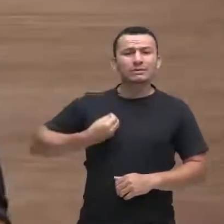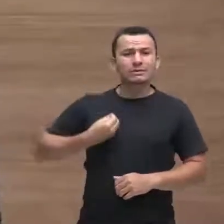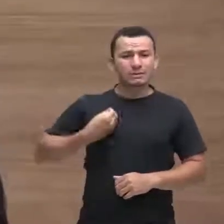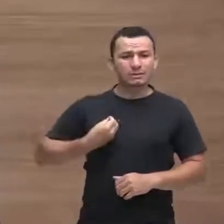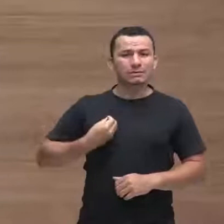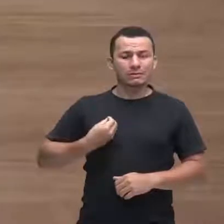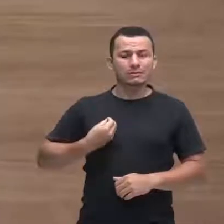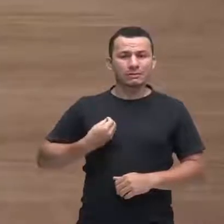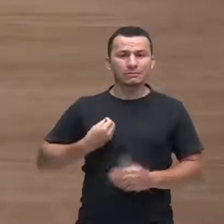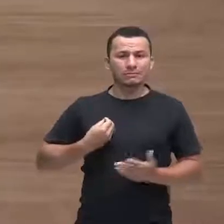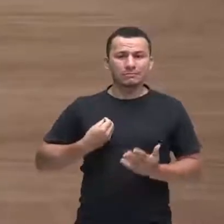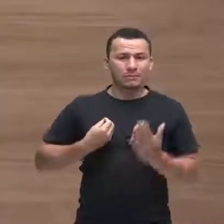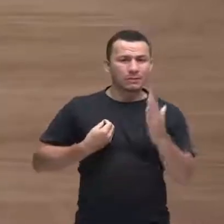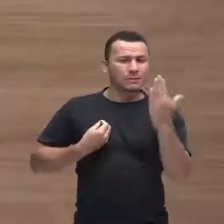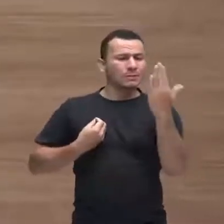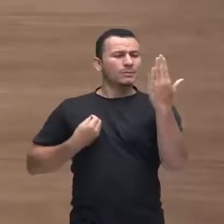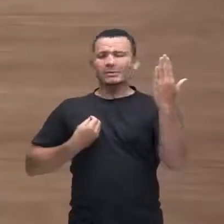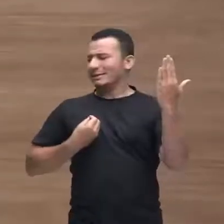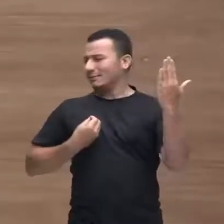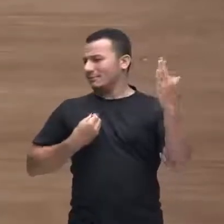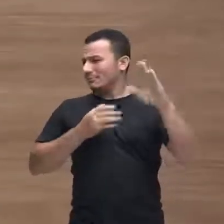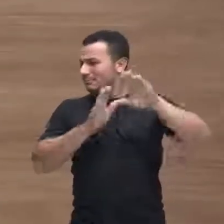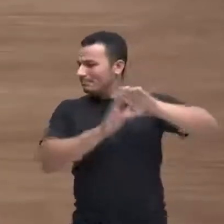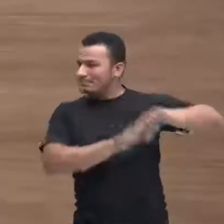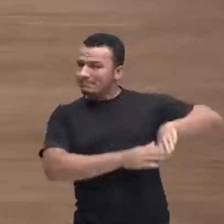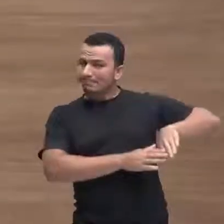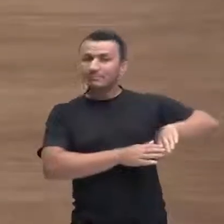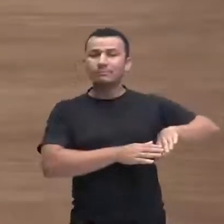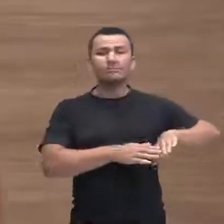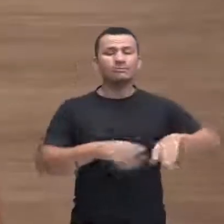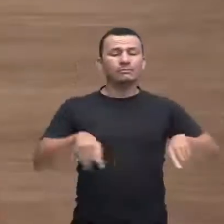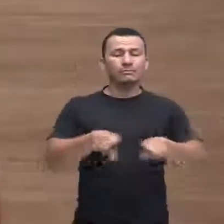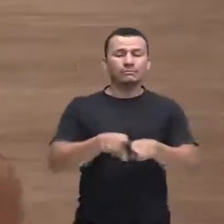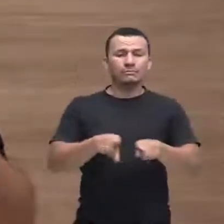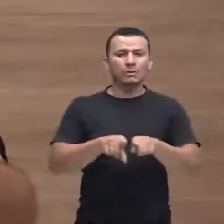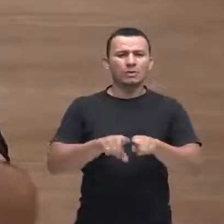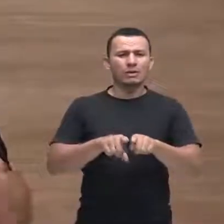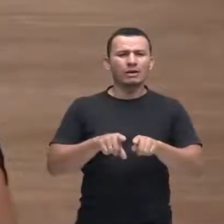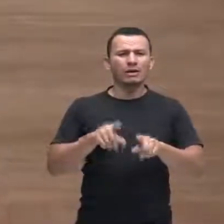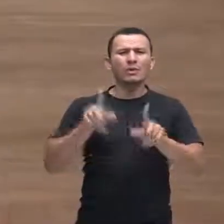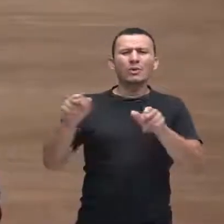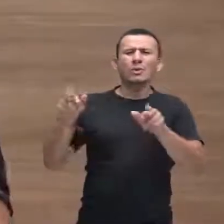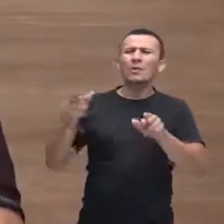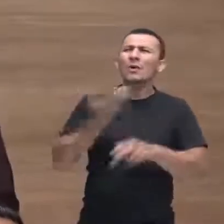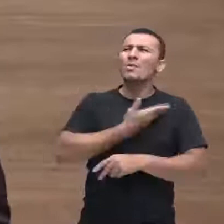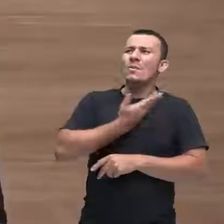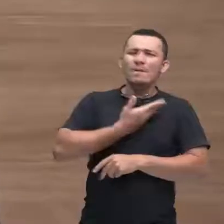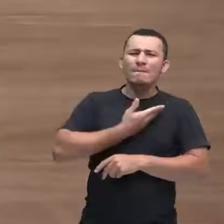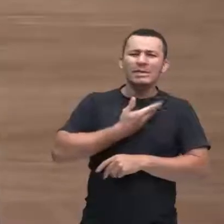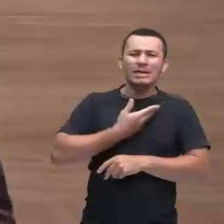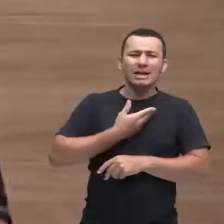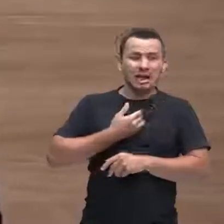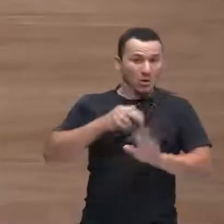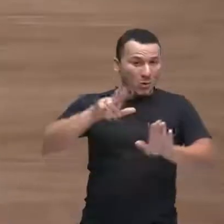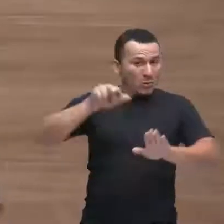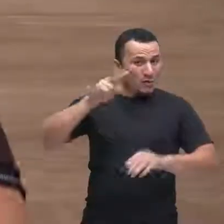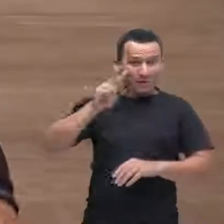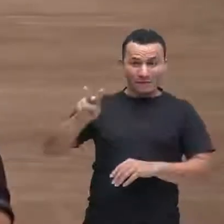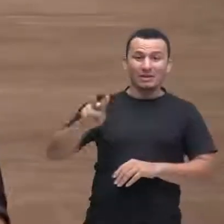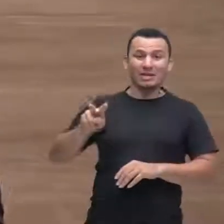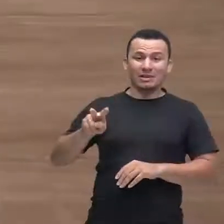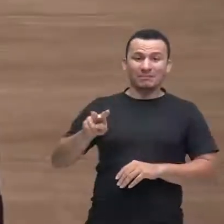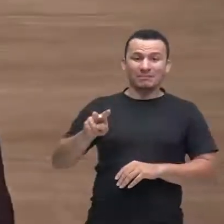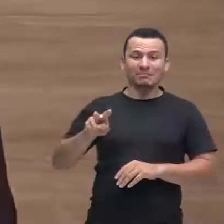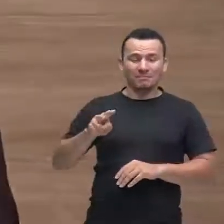não se olha mais no espelho ele faz igual como uma amiga minha eu nunca vi uma coisa dessa na minha vida